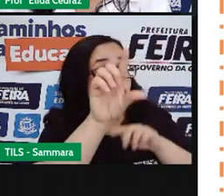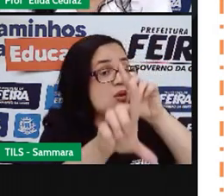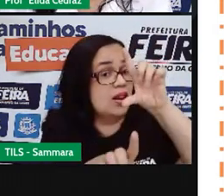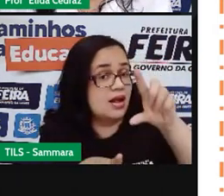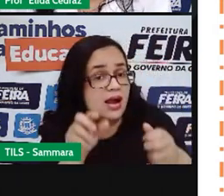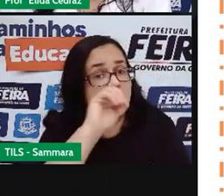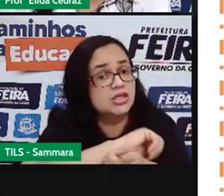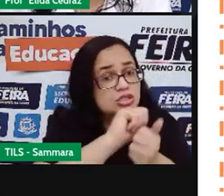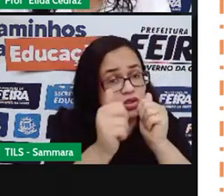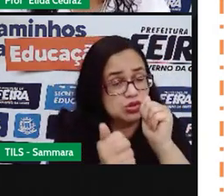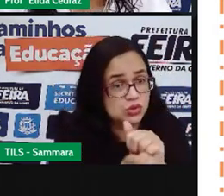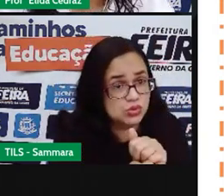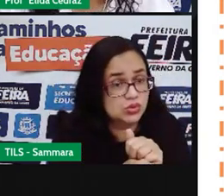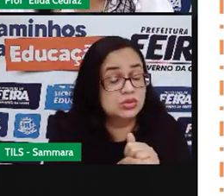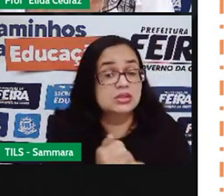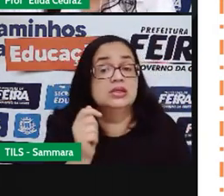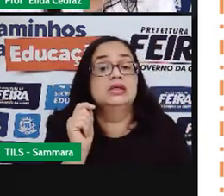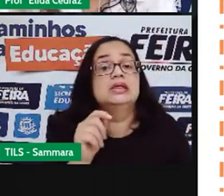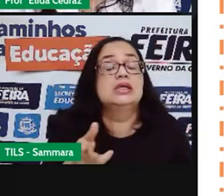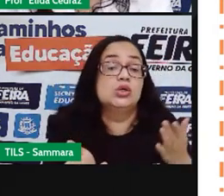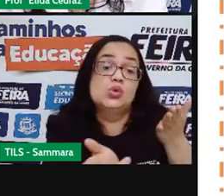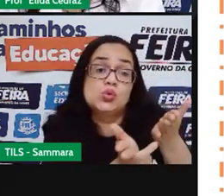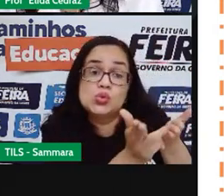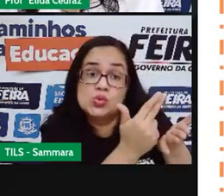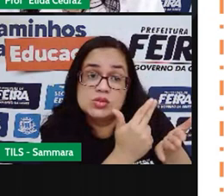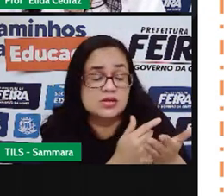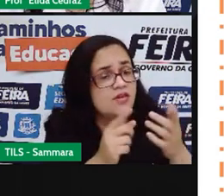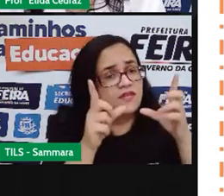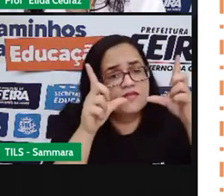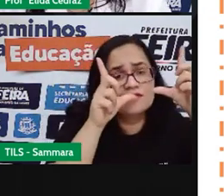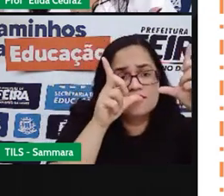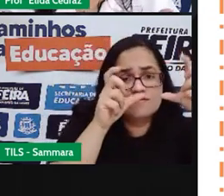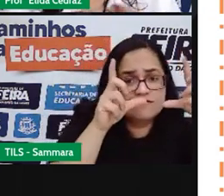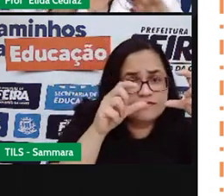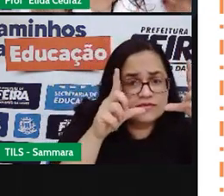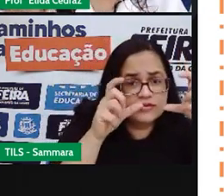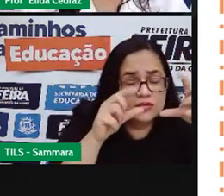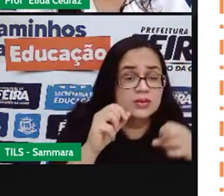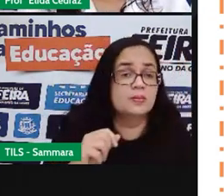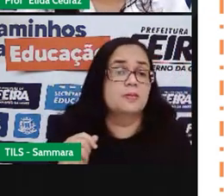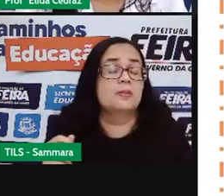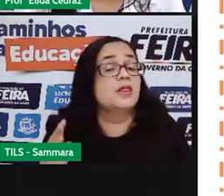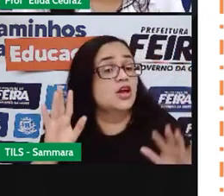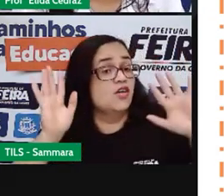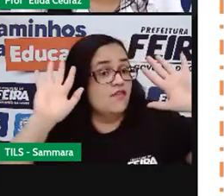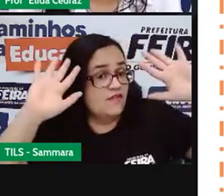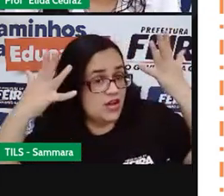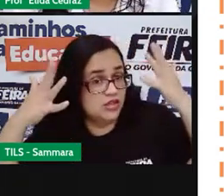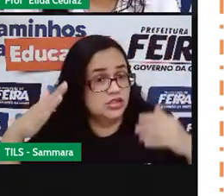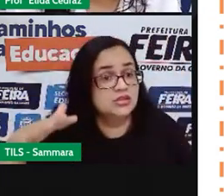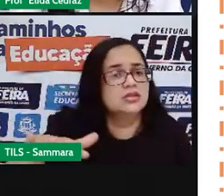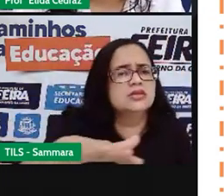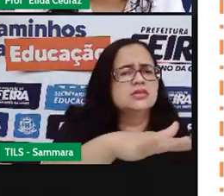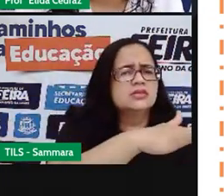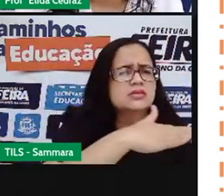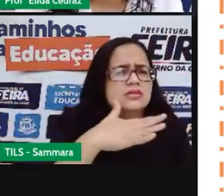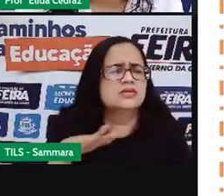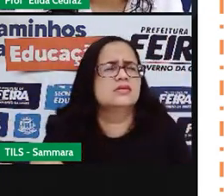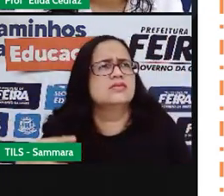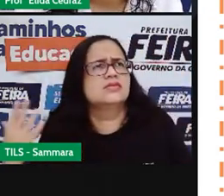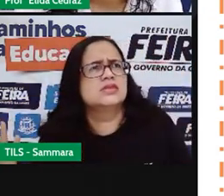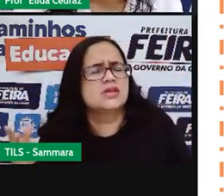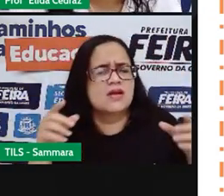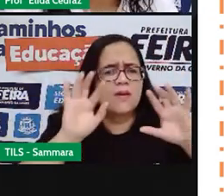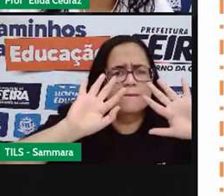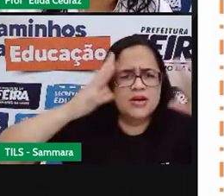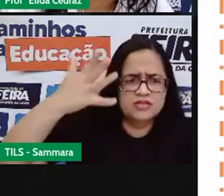Escolher a arte. A arte é o desenho, fotografia ou a imagem. Eu falei de uma festa na praça. Eu vou fazer uma festa na